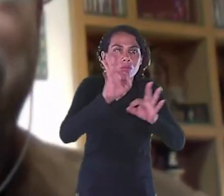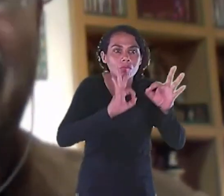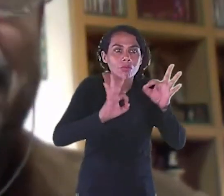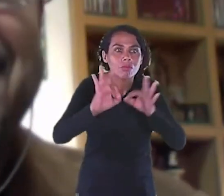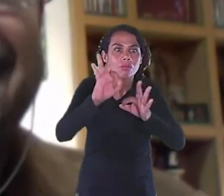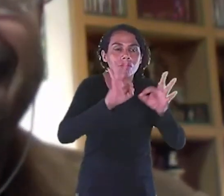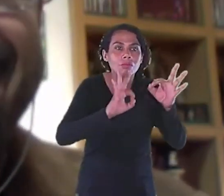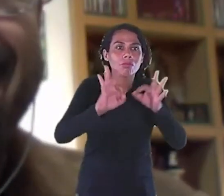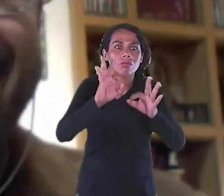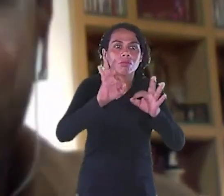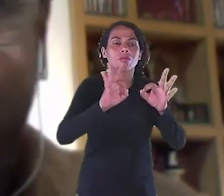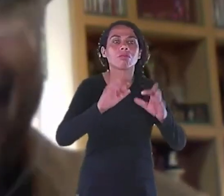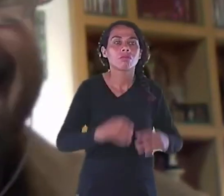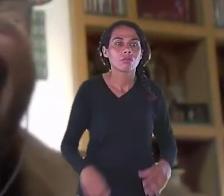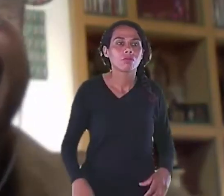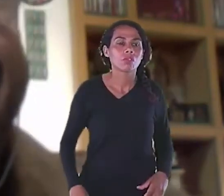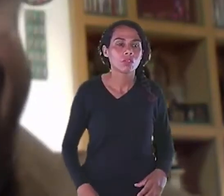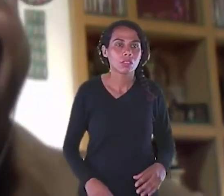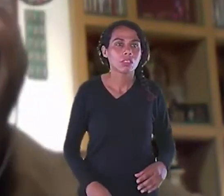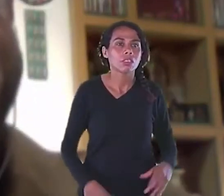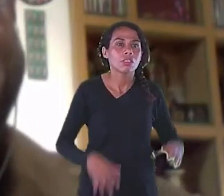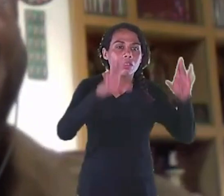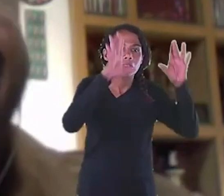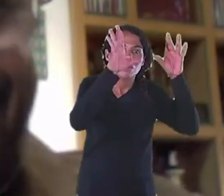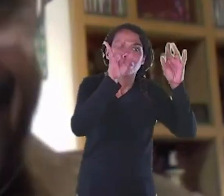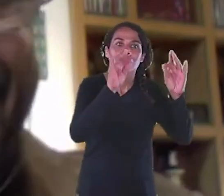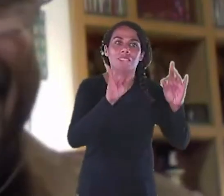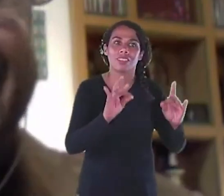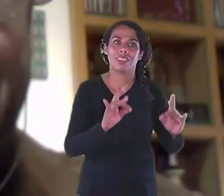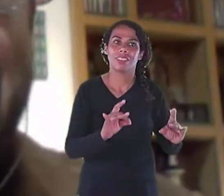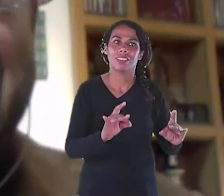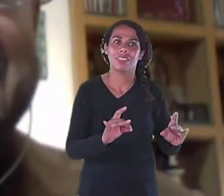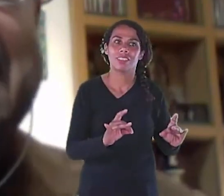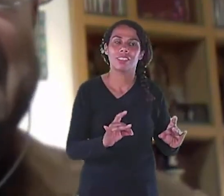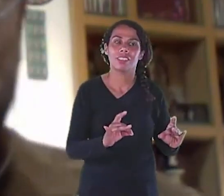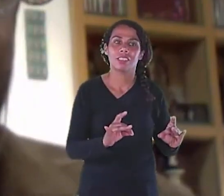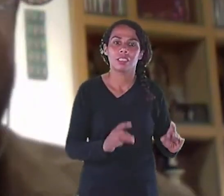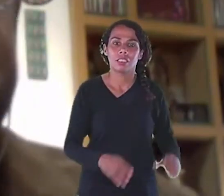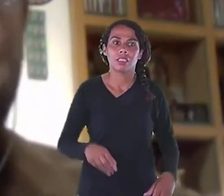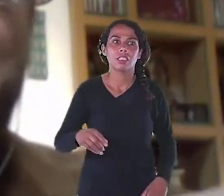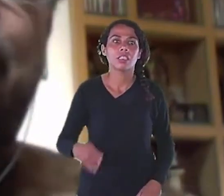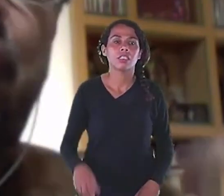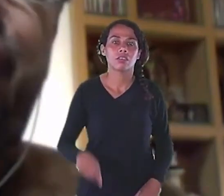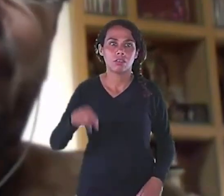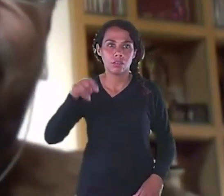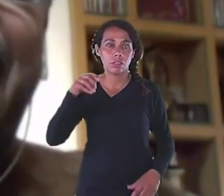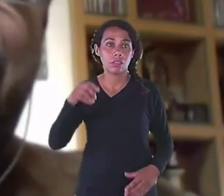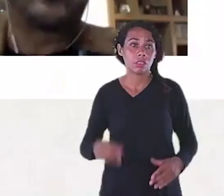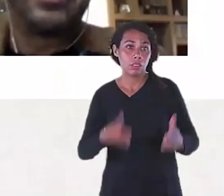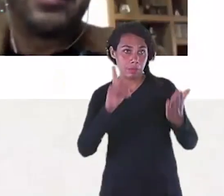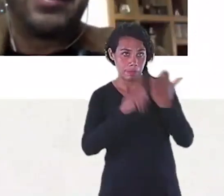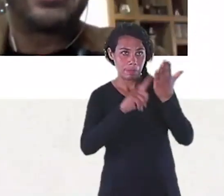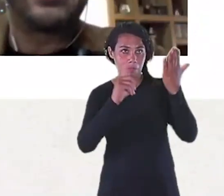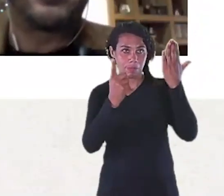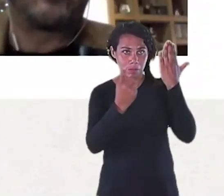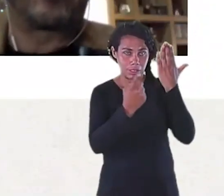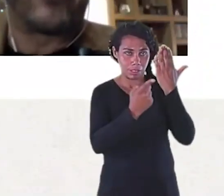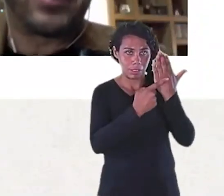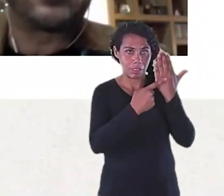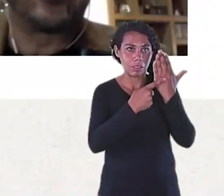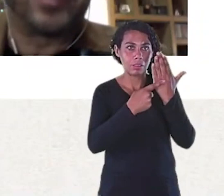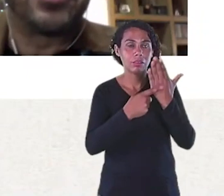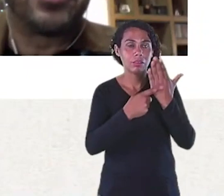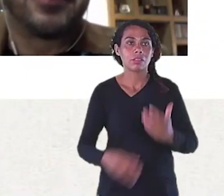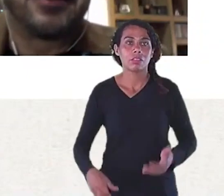É um copo de artista, não é um copo de design. É justamente isso aí. Se essa sua taça estivesse toda furada ao lado, ela